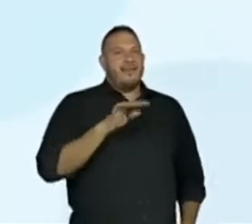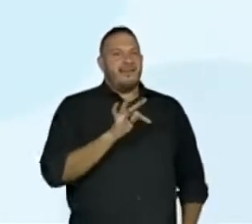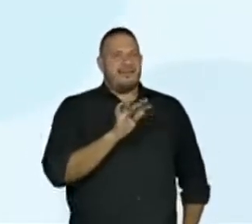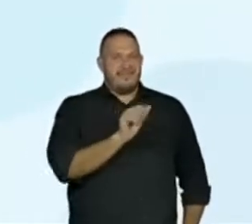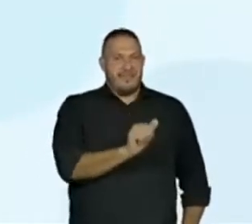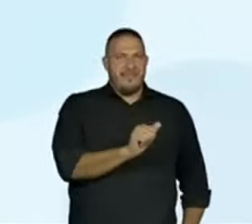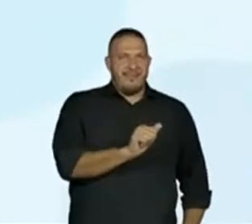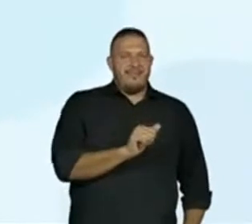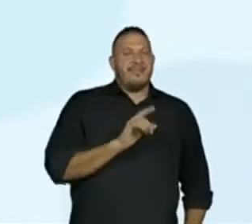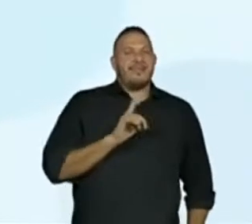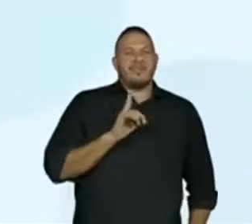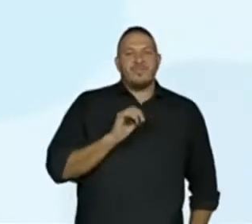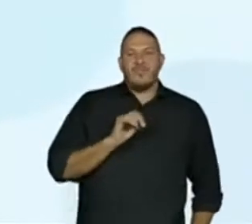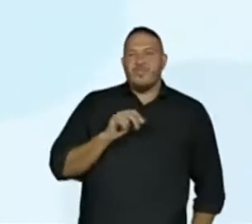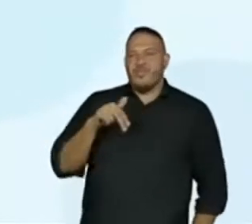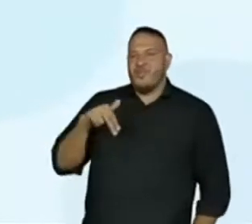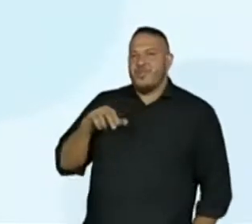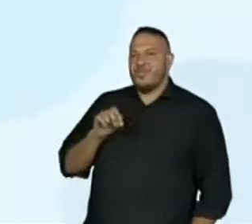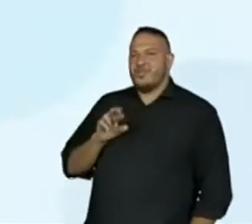observem